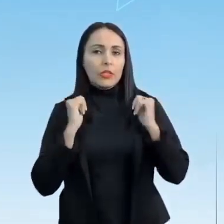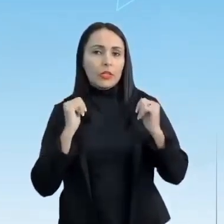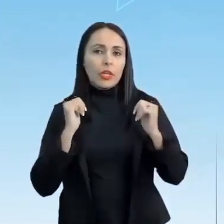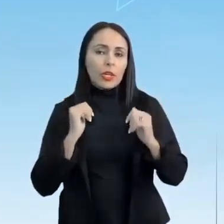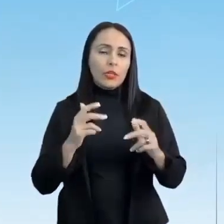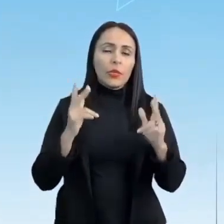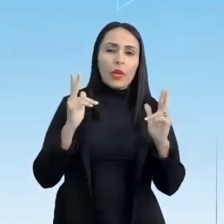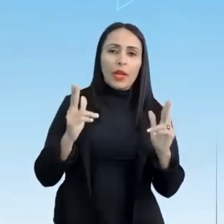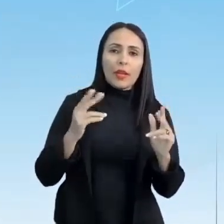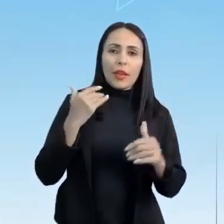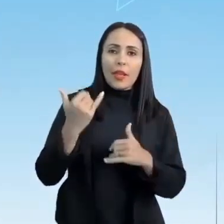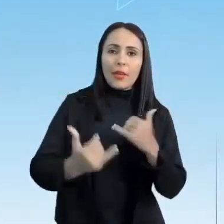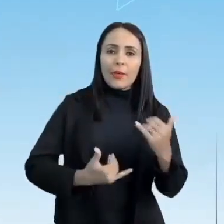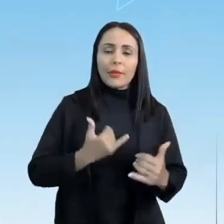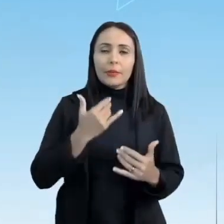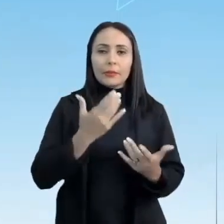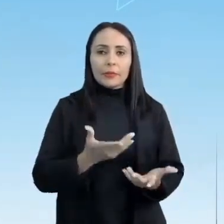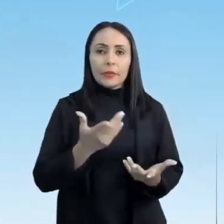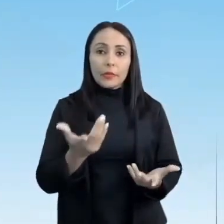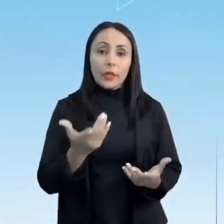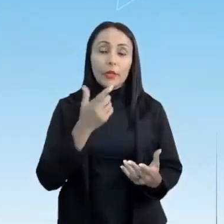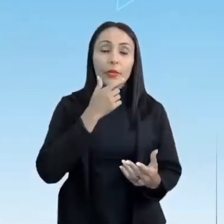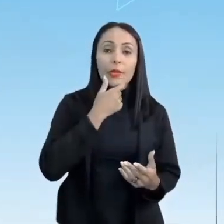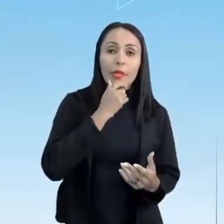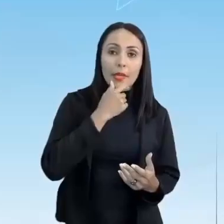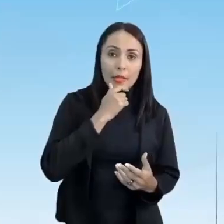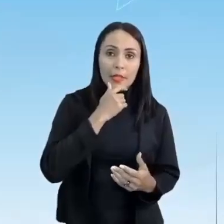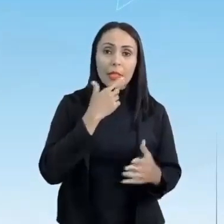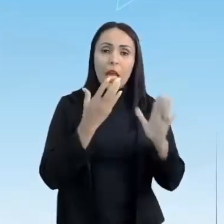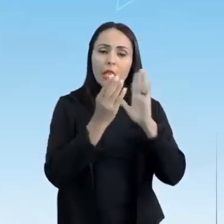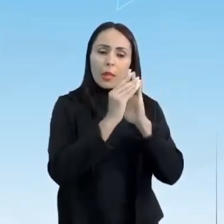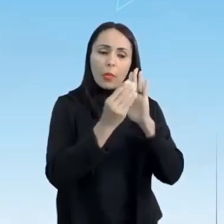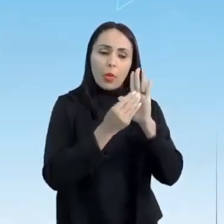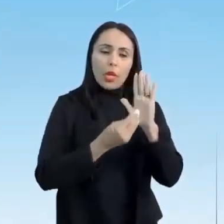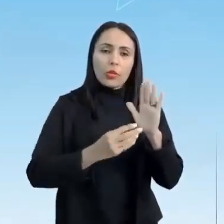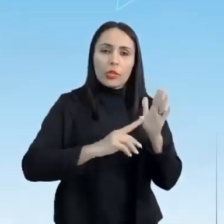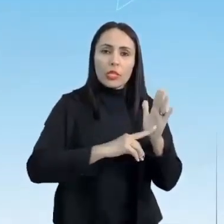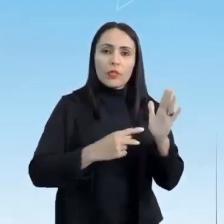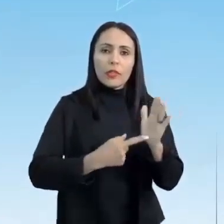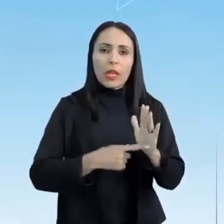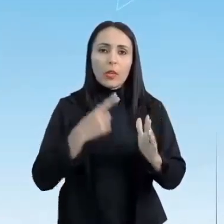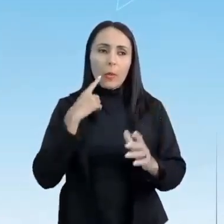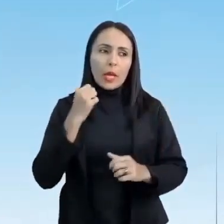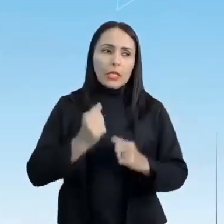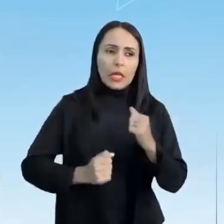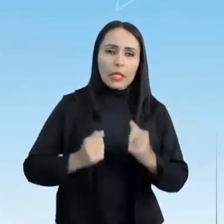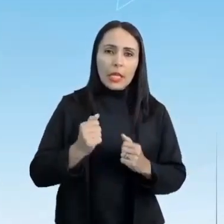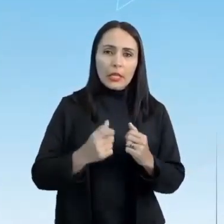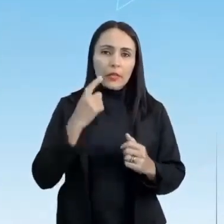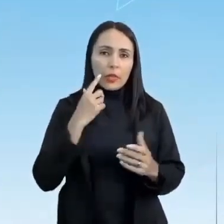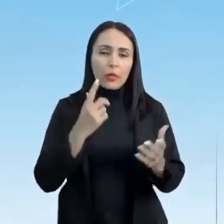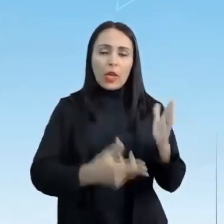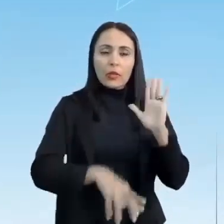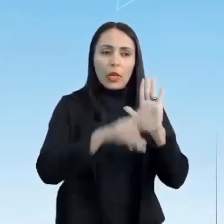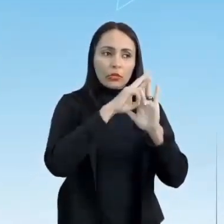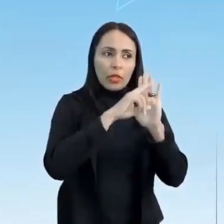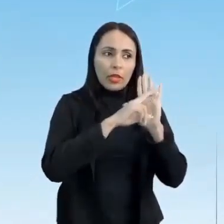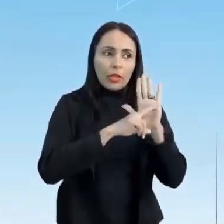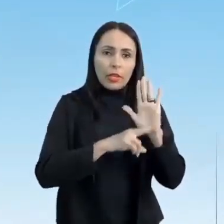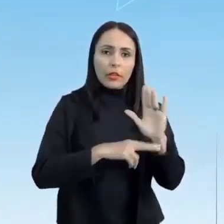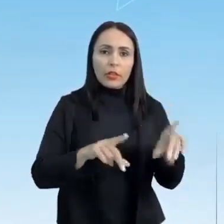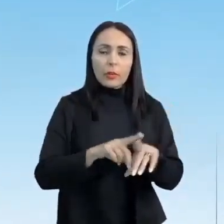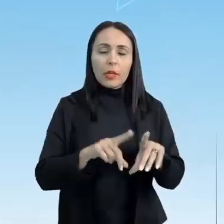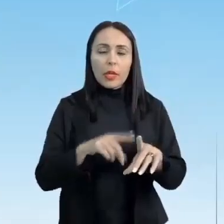recreio. Foram os ingleses que lhe atribuíram um significado mais atlético e vinculado a algumas regras, chegando a